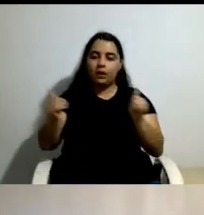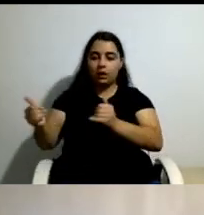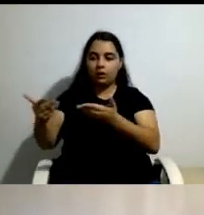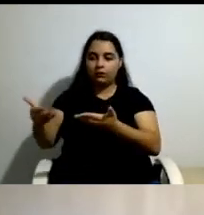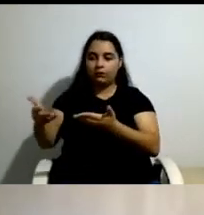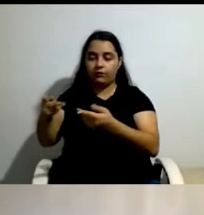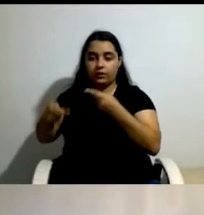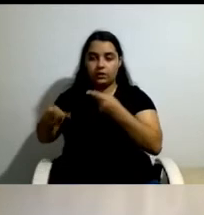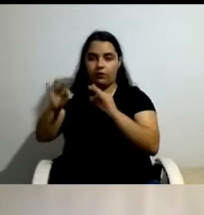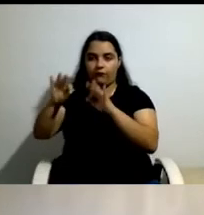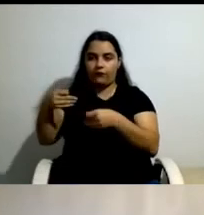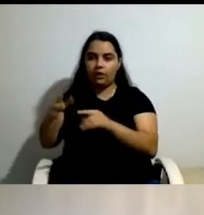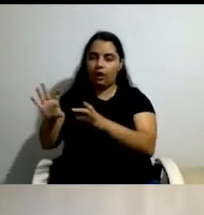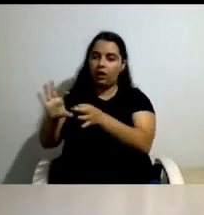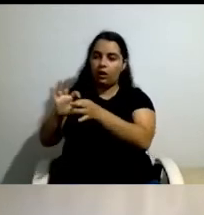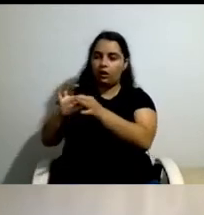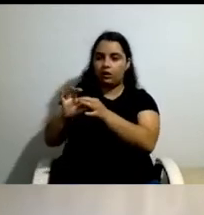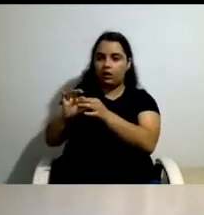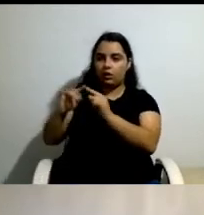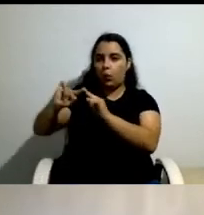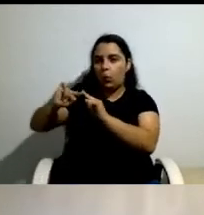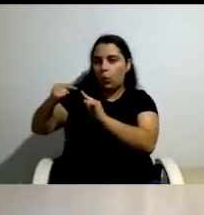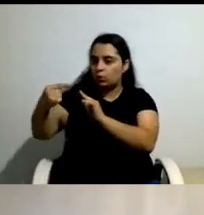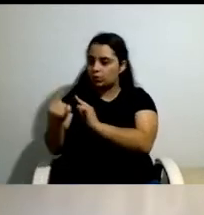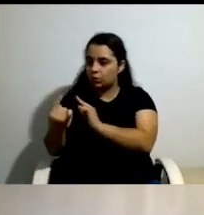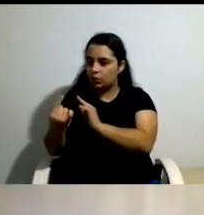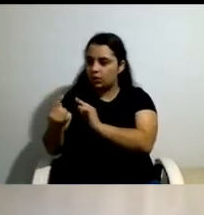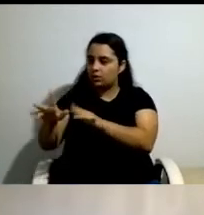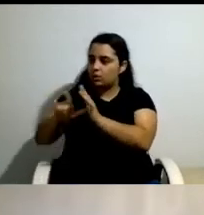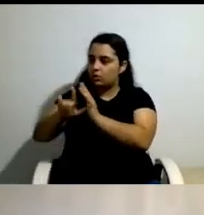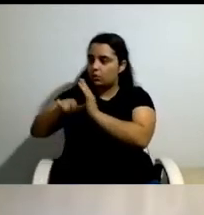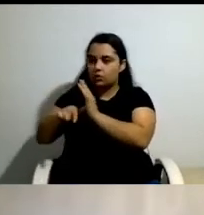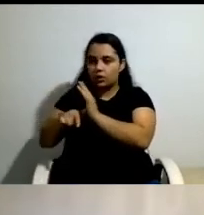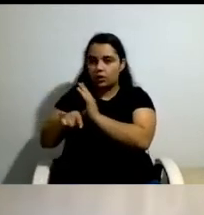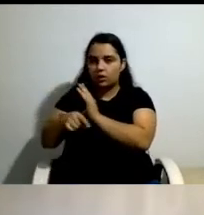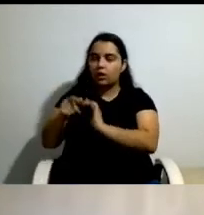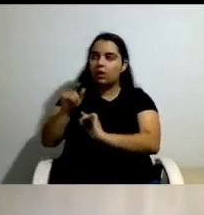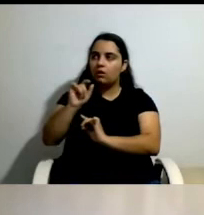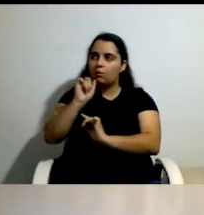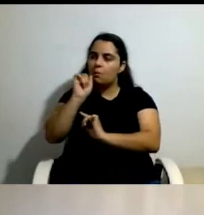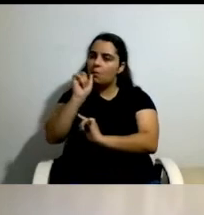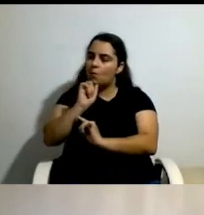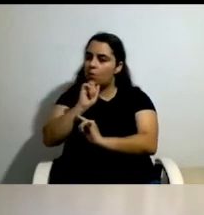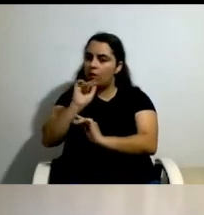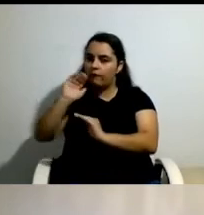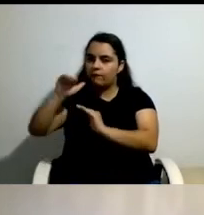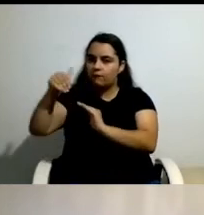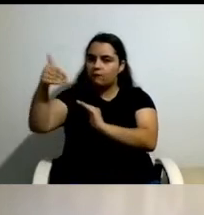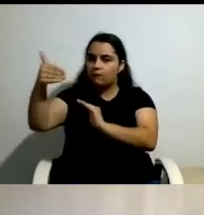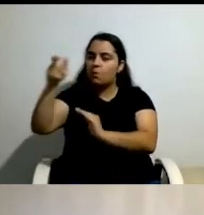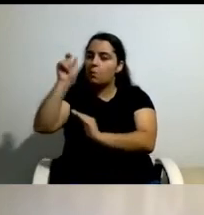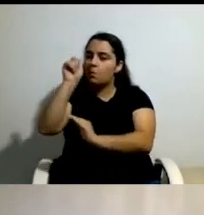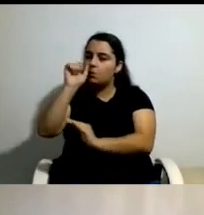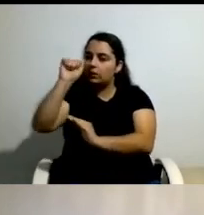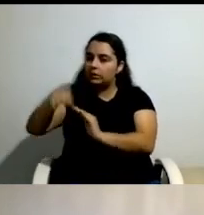nos impactos, nos efeitos do projeto e das suas possibilidades de sustentação, para além do período